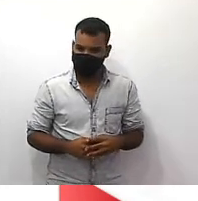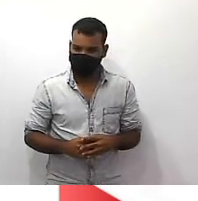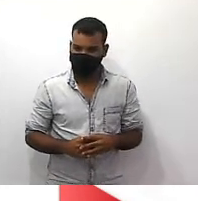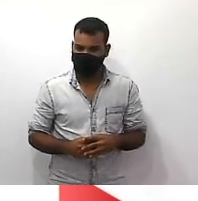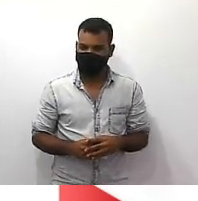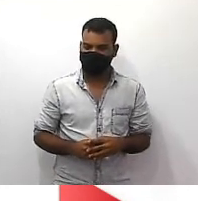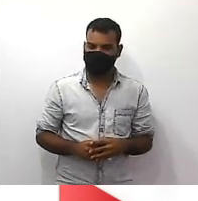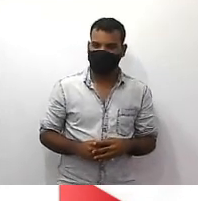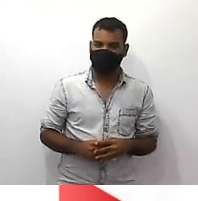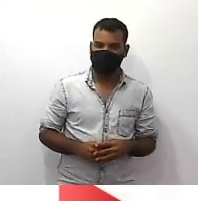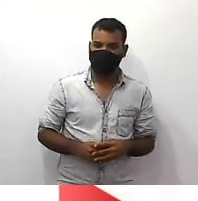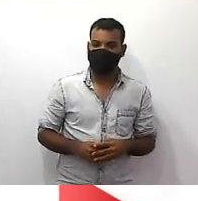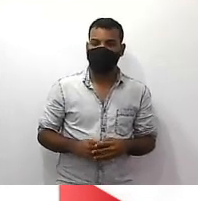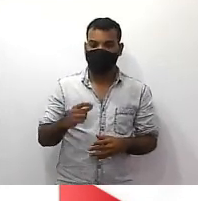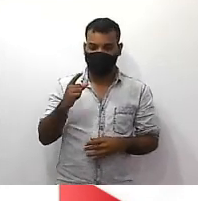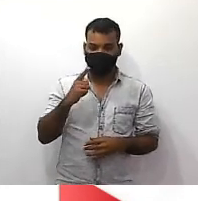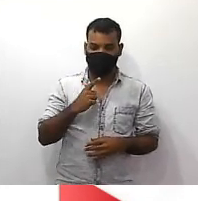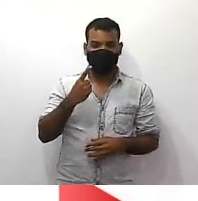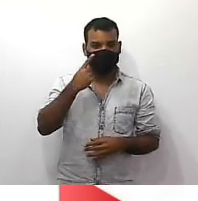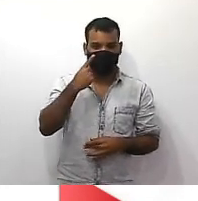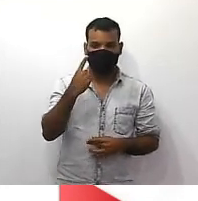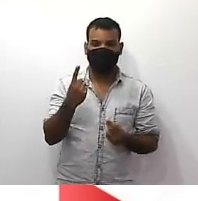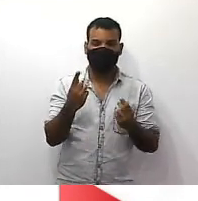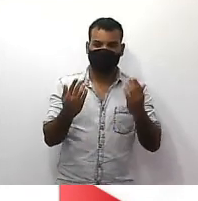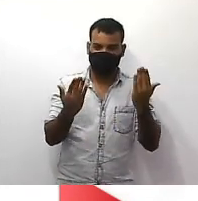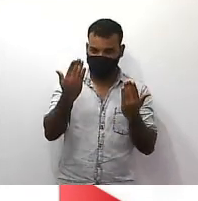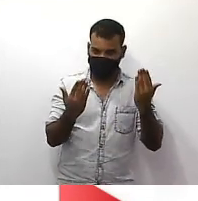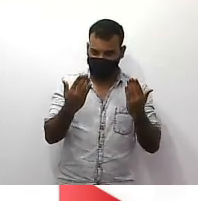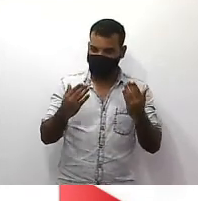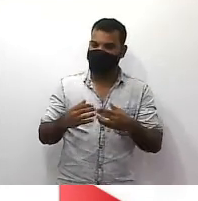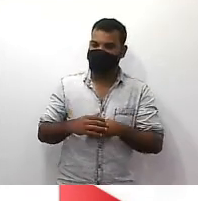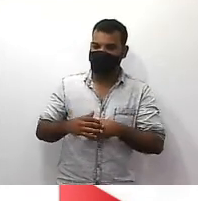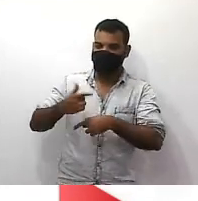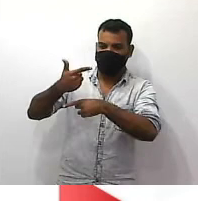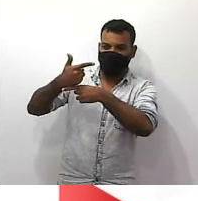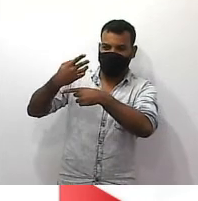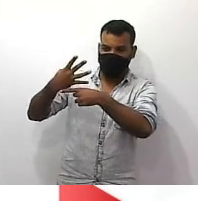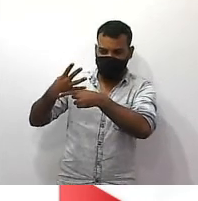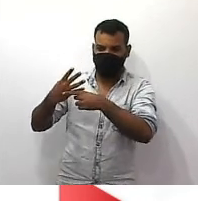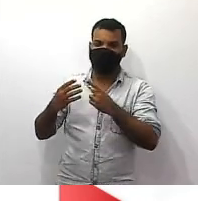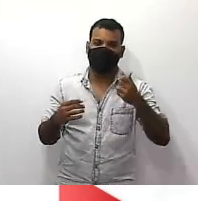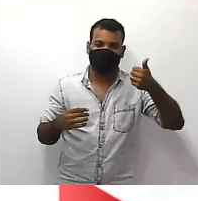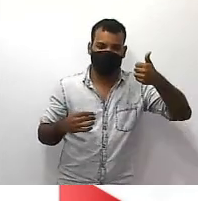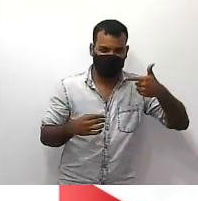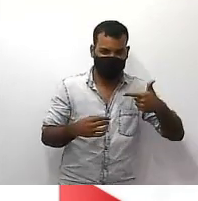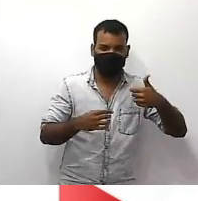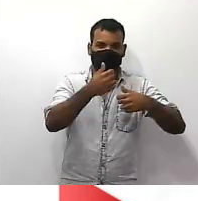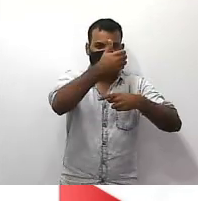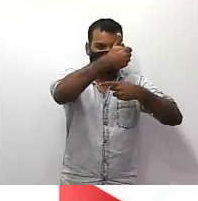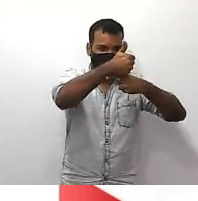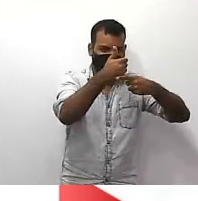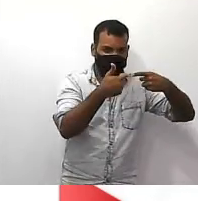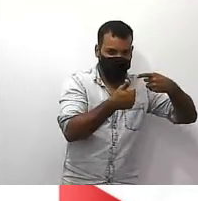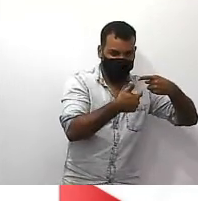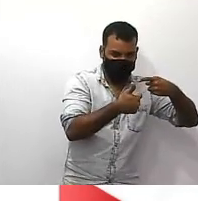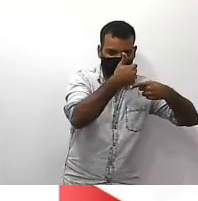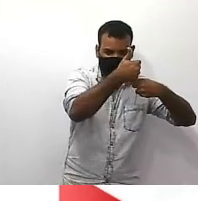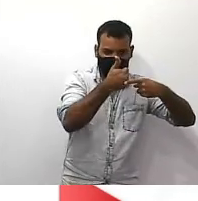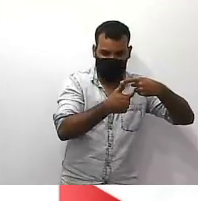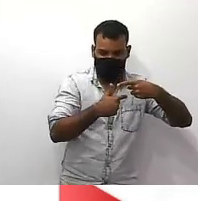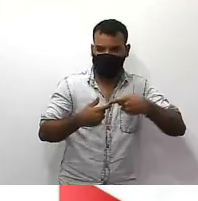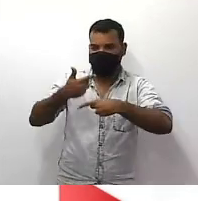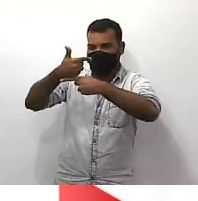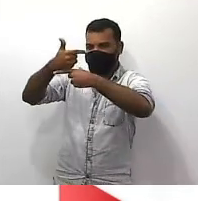entre si com igualdade e a gente faz uma proporção aí a gente vai para o teorema fundamental